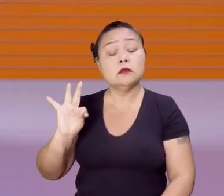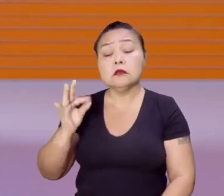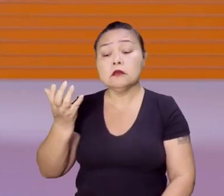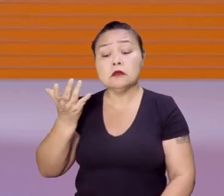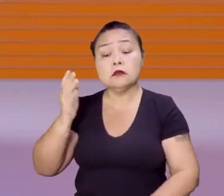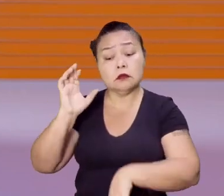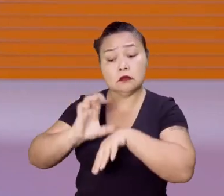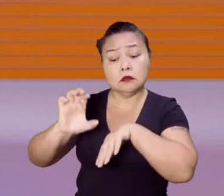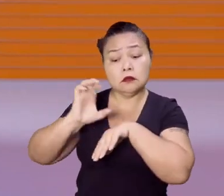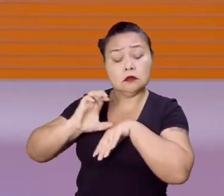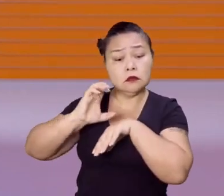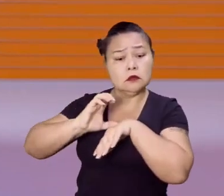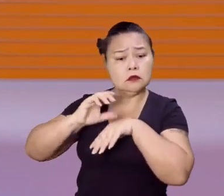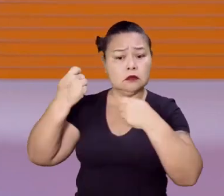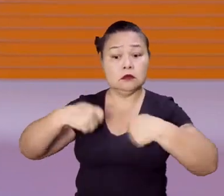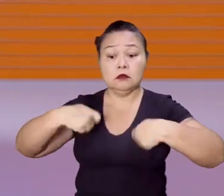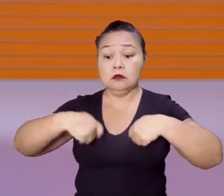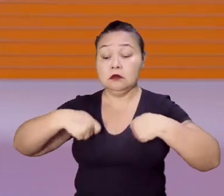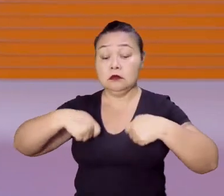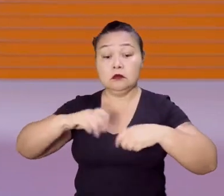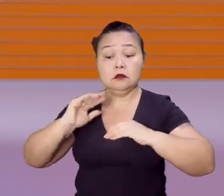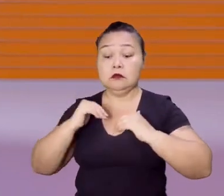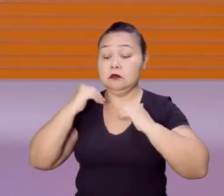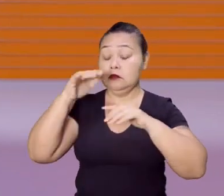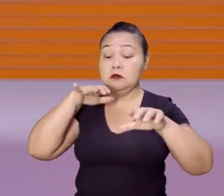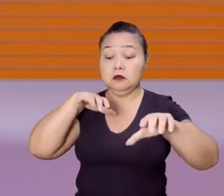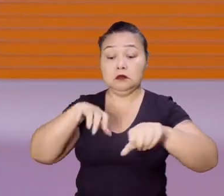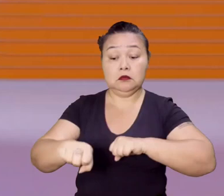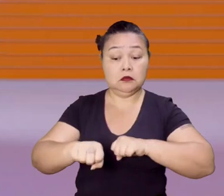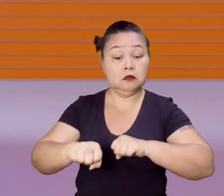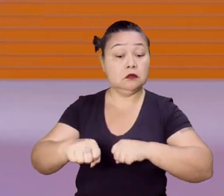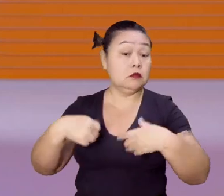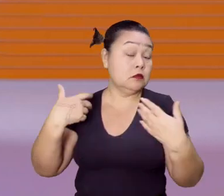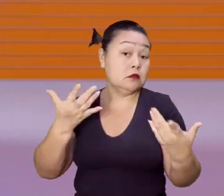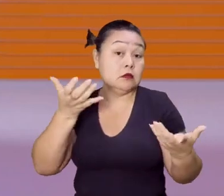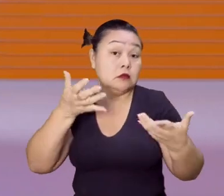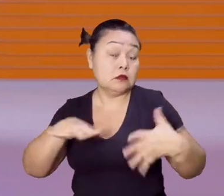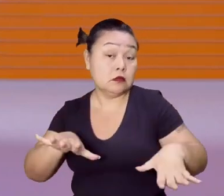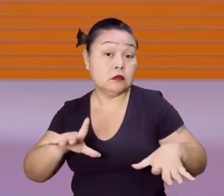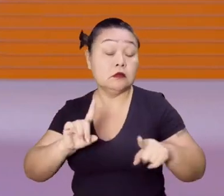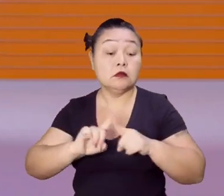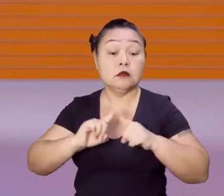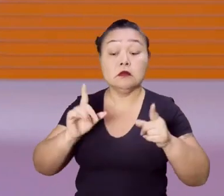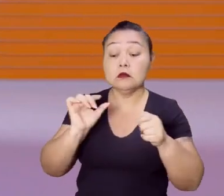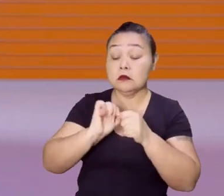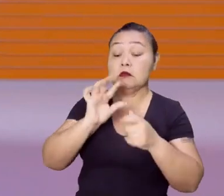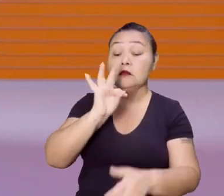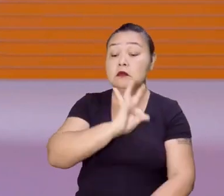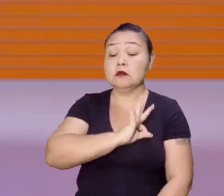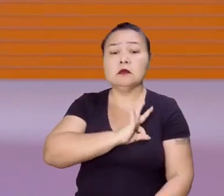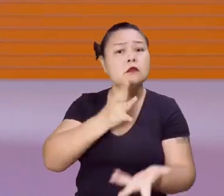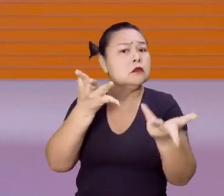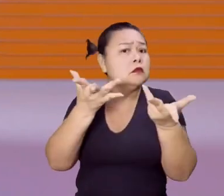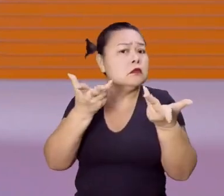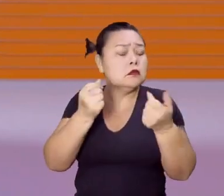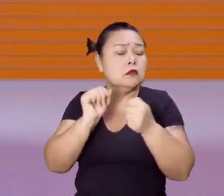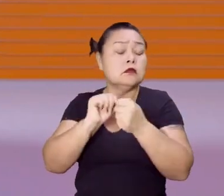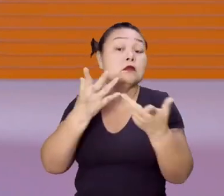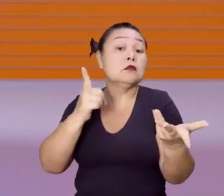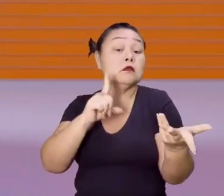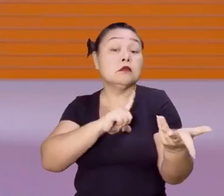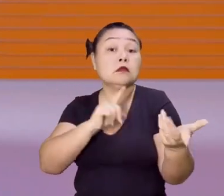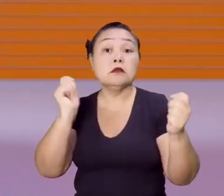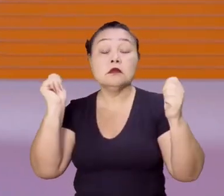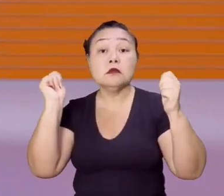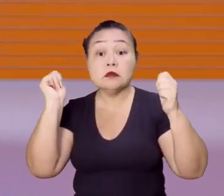Procure cursos. Não precisa ser curso superior no momento, se você ainda não quer, mas tem cursos técnicos maravilhosos que já podem